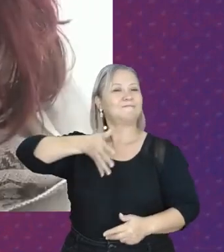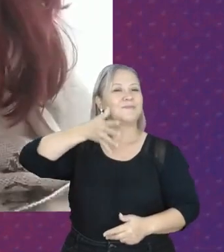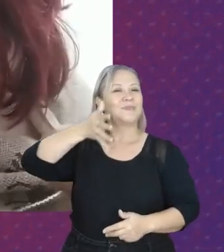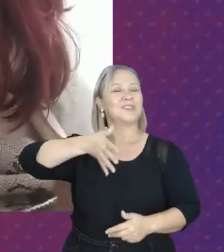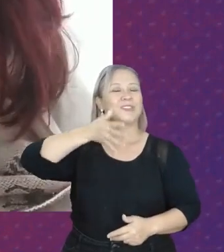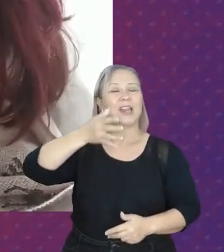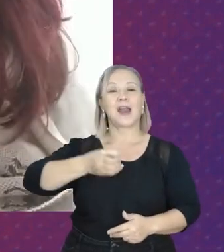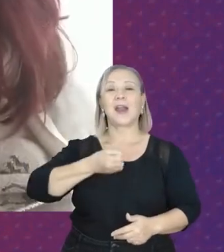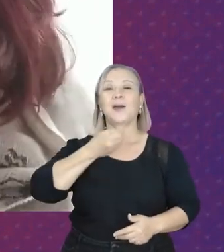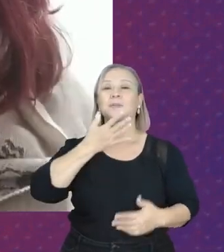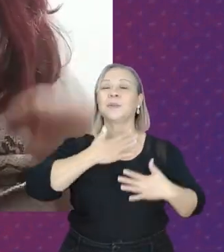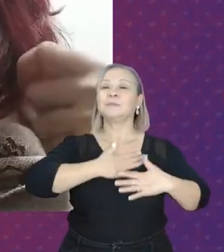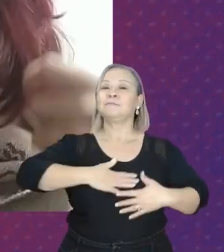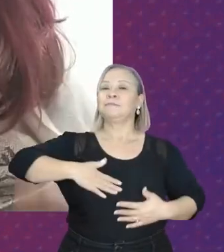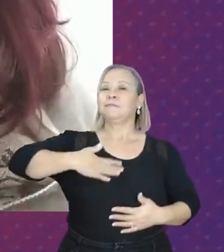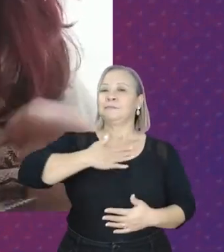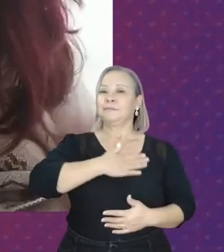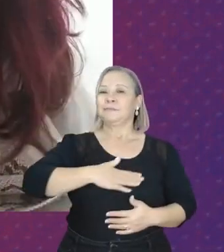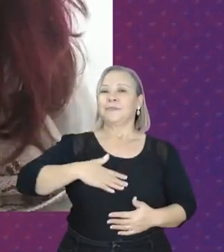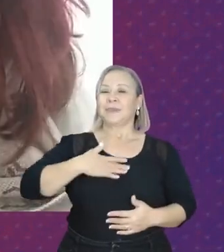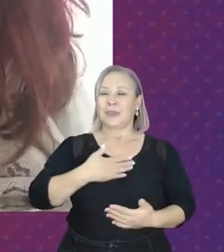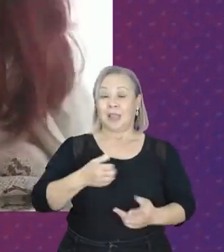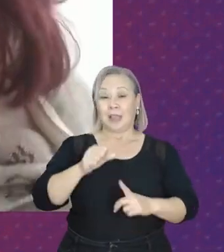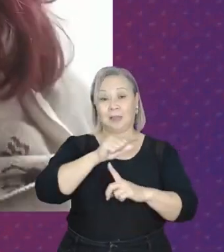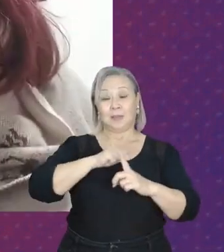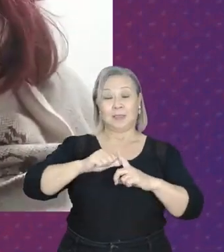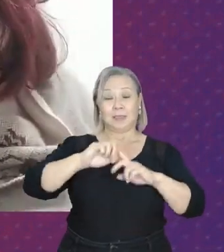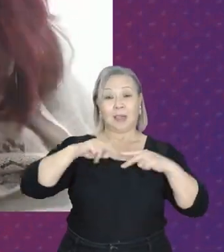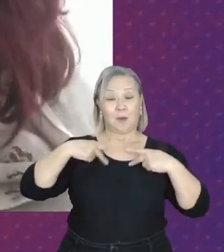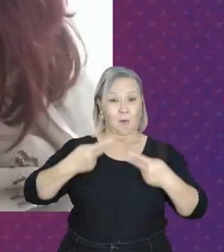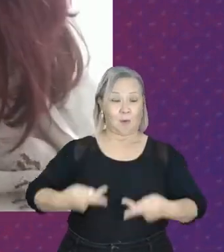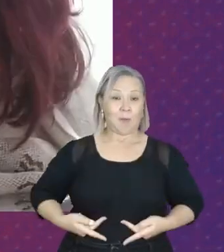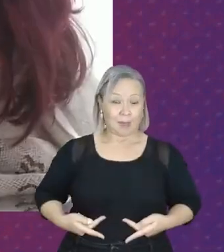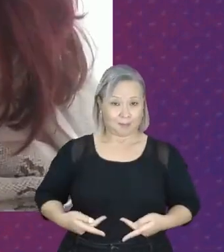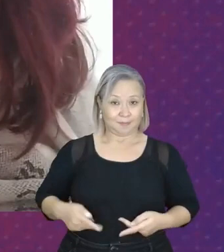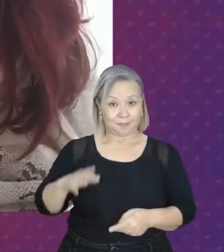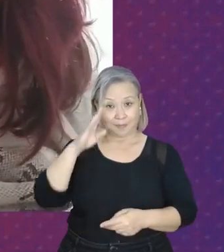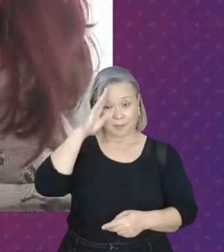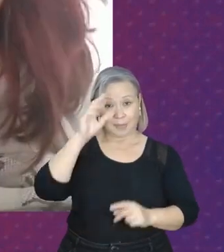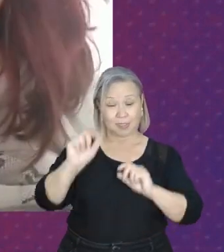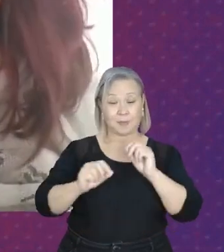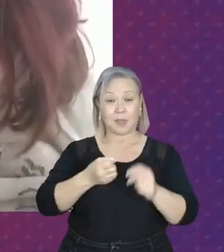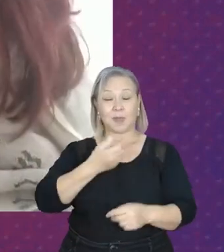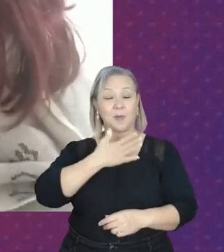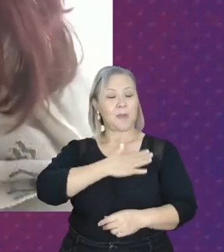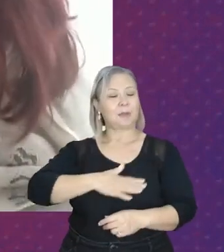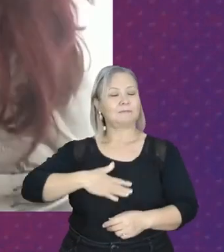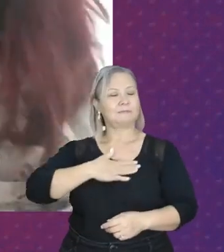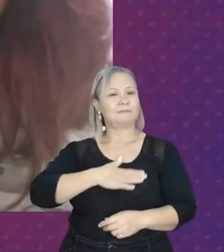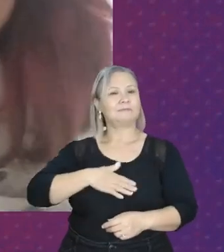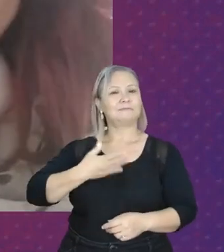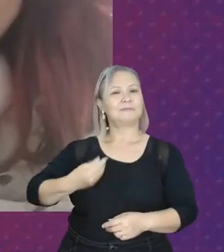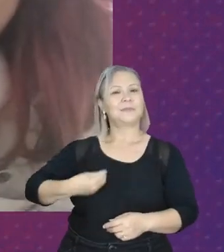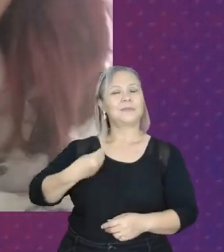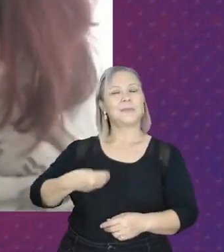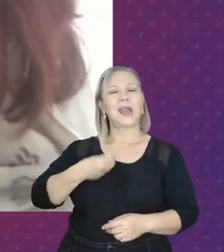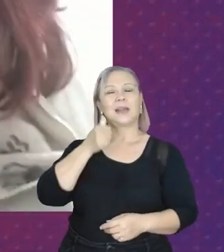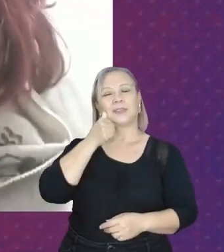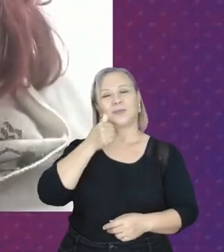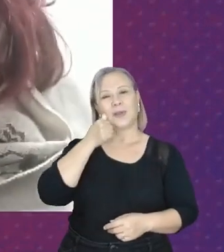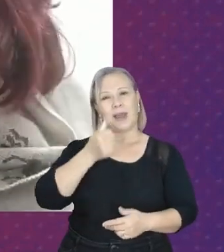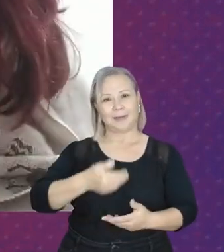bem-estar social humano, principalmente do bem-estar das mulheres.